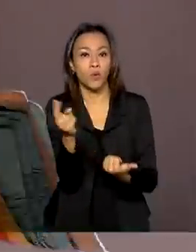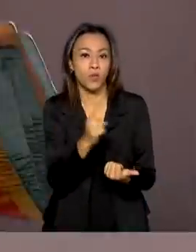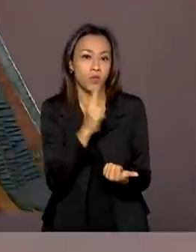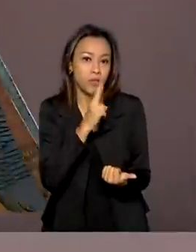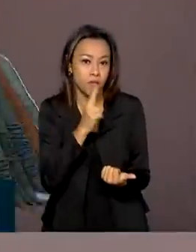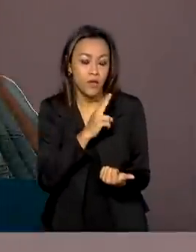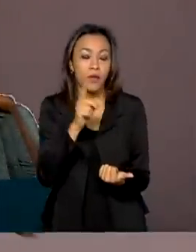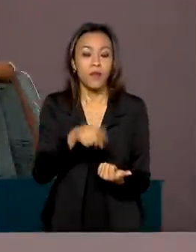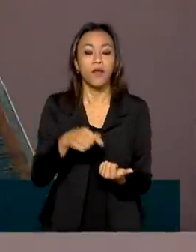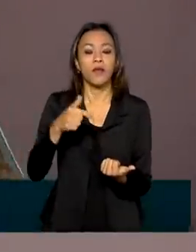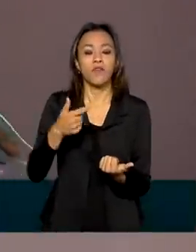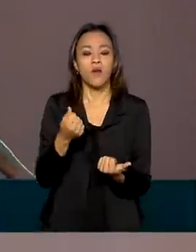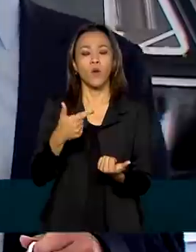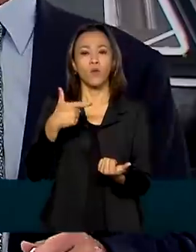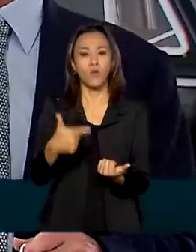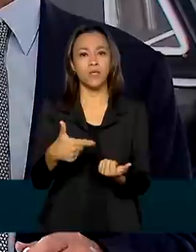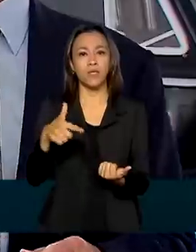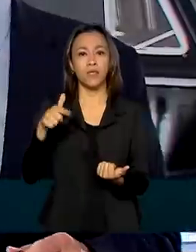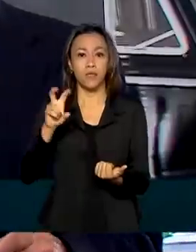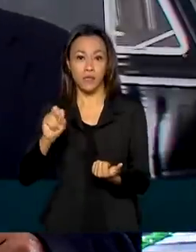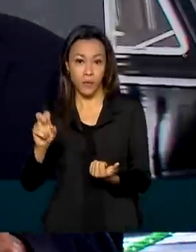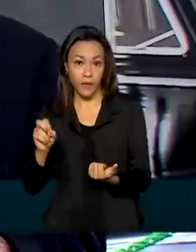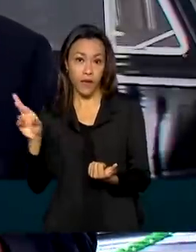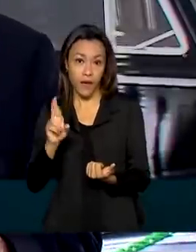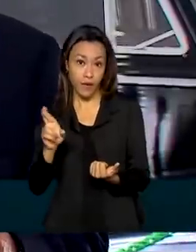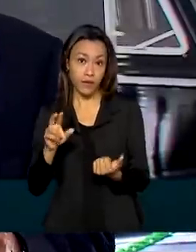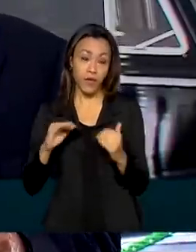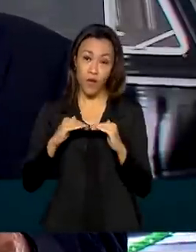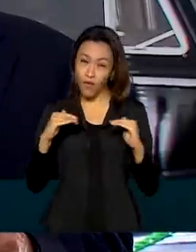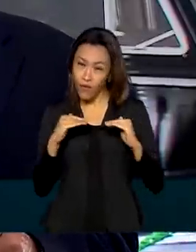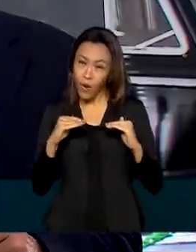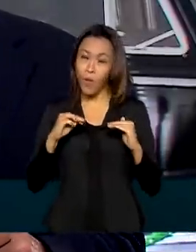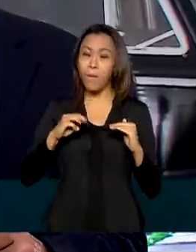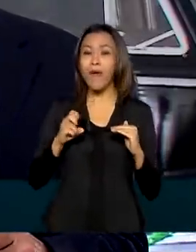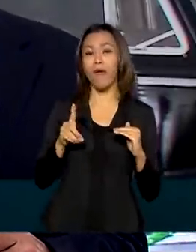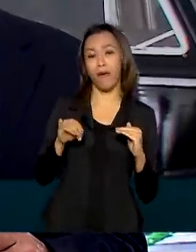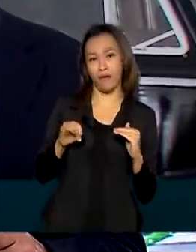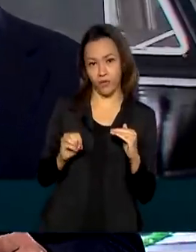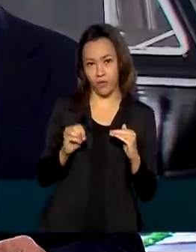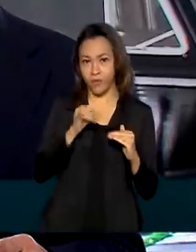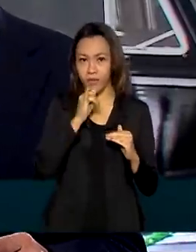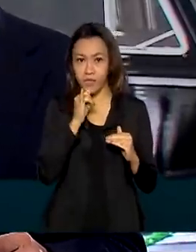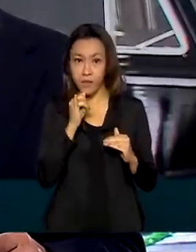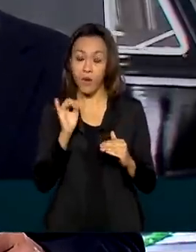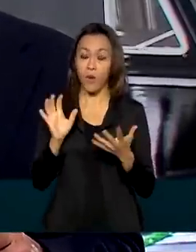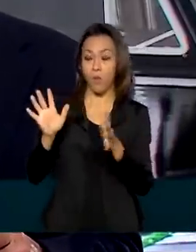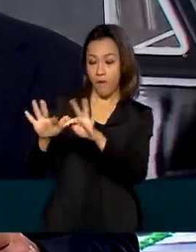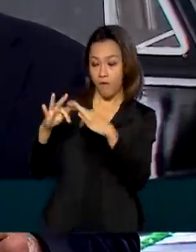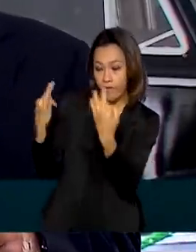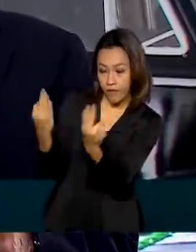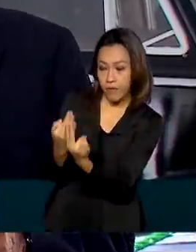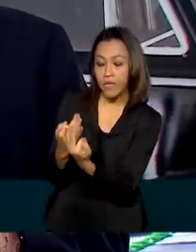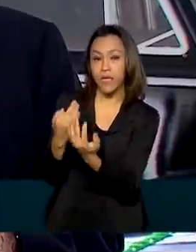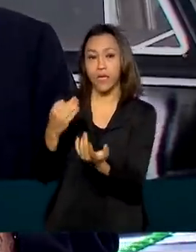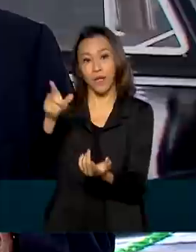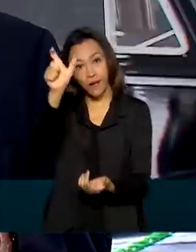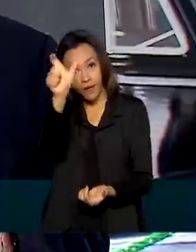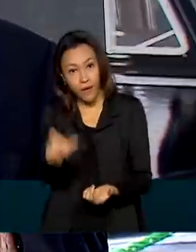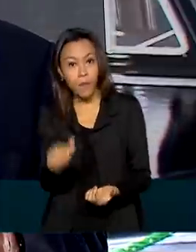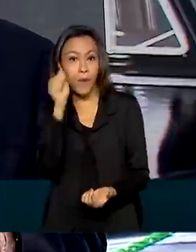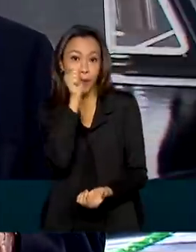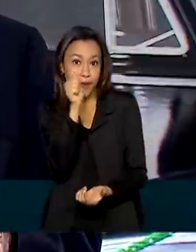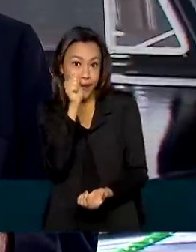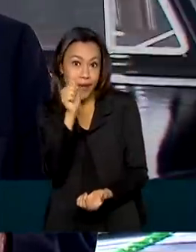médio de 250 reais. Esse é um valor médio, porque se for uma família monoparental dirigida por uma